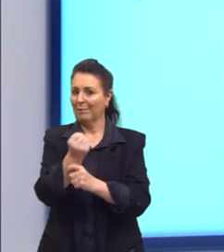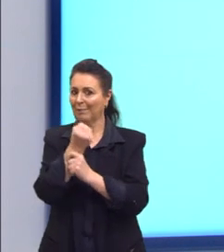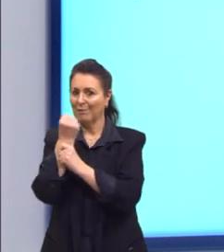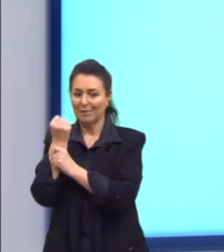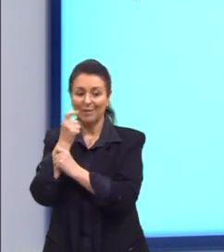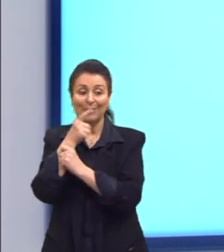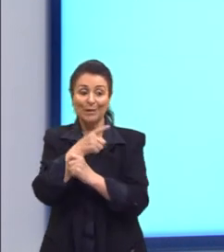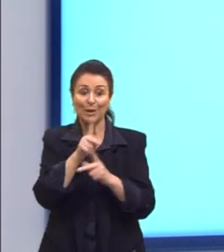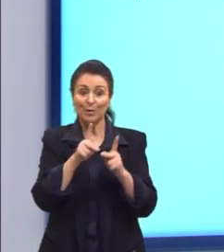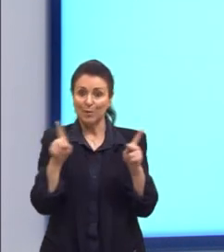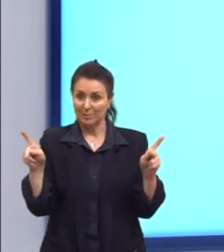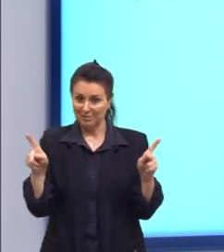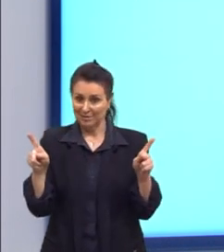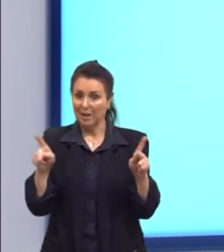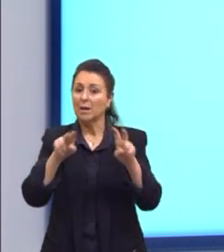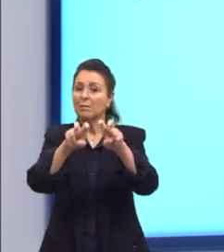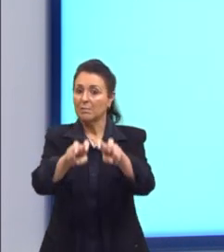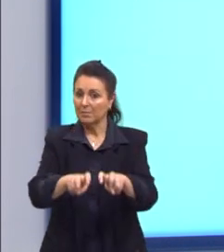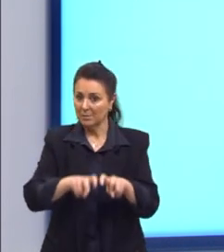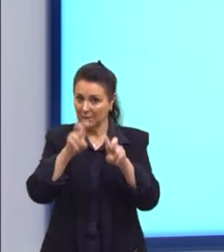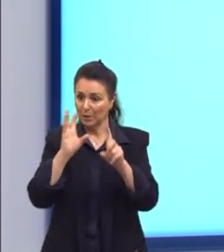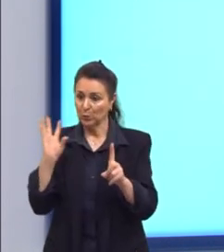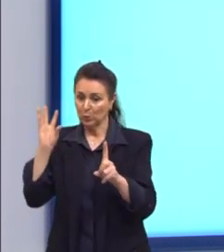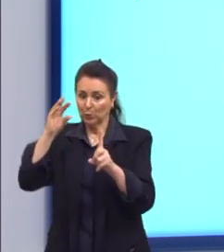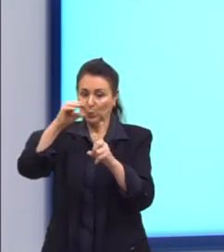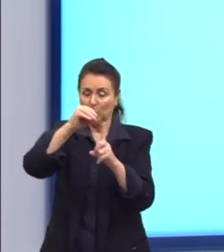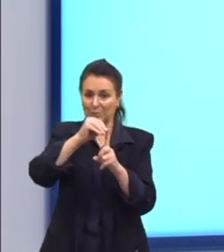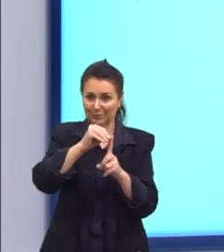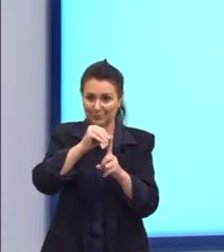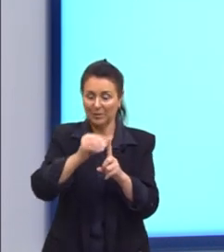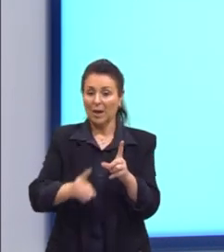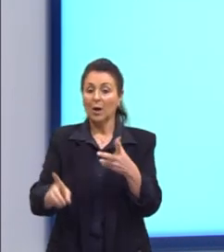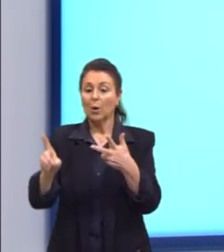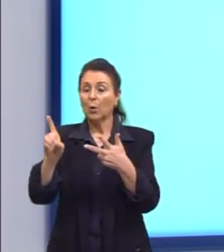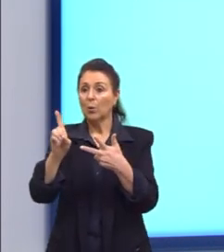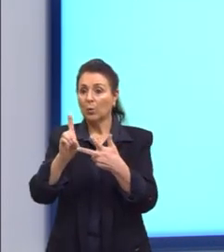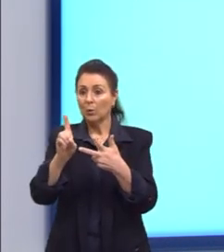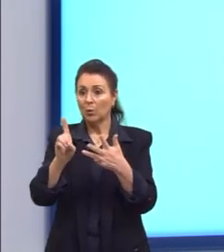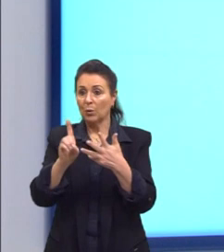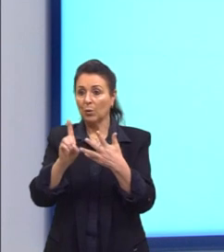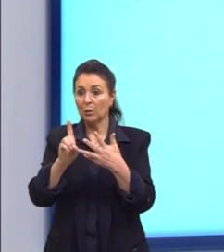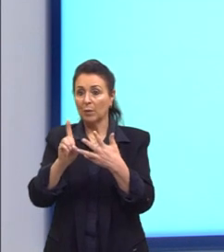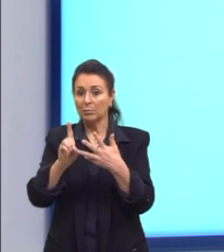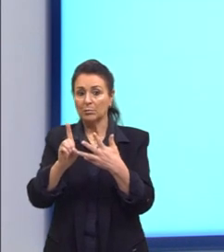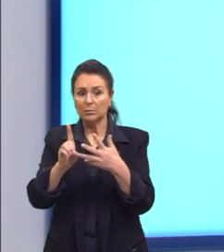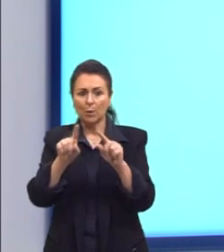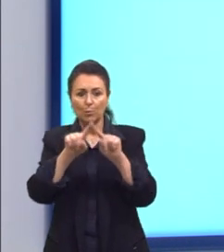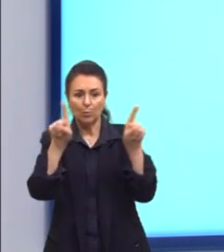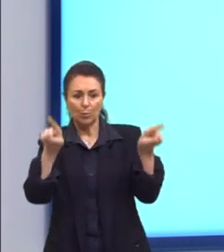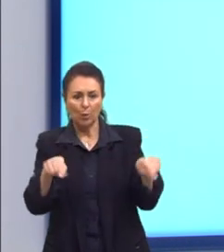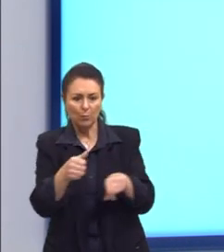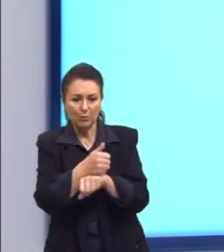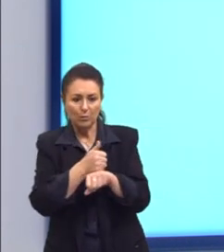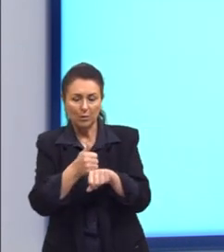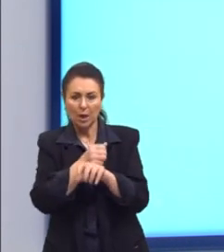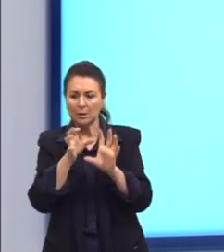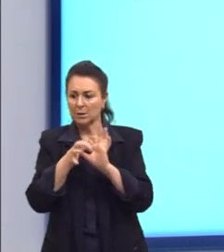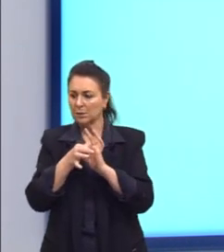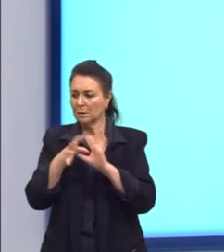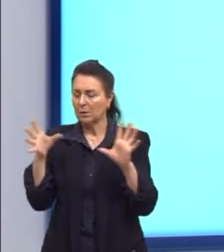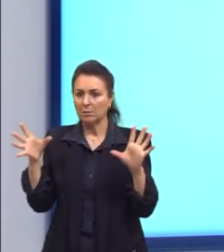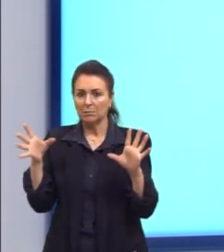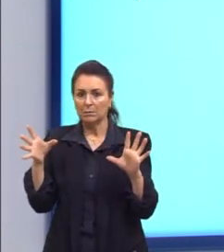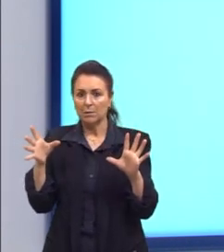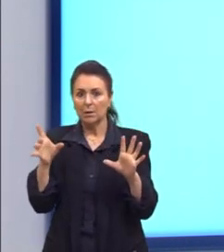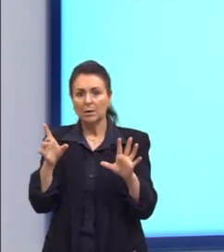mais dos fazendeiros, dos oligarcas. Opção D. Profissionais liberais. Também não. Esses profissionais estavam